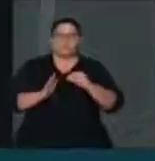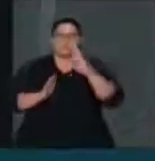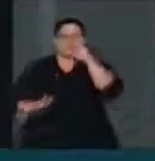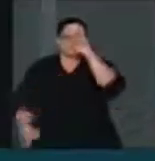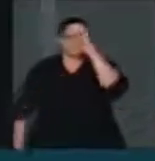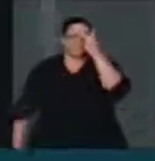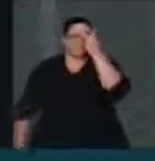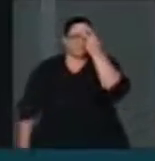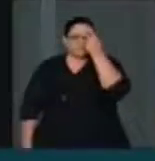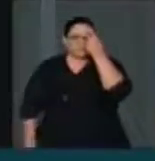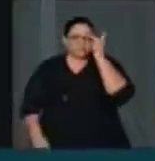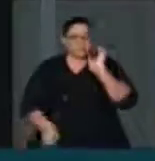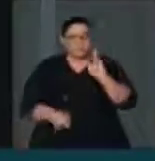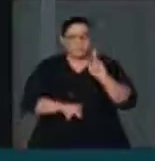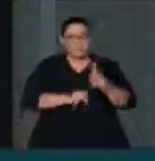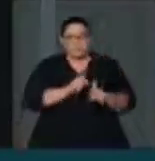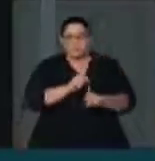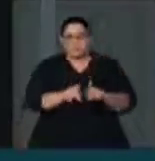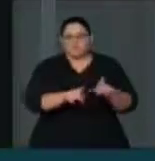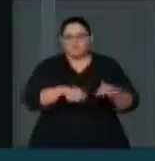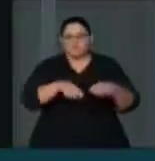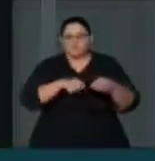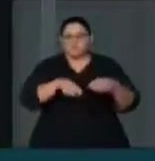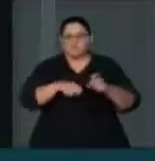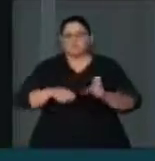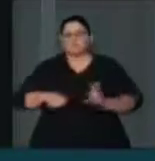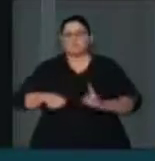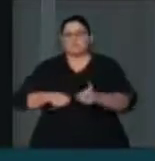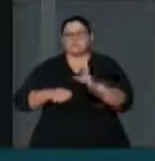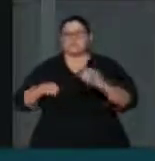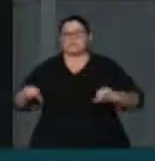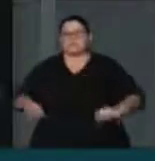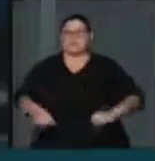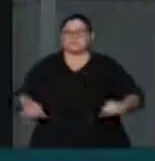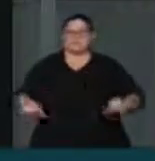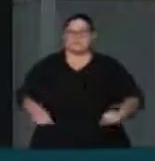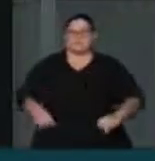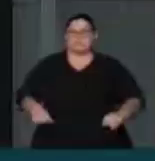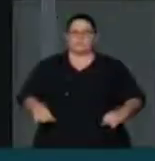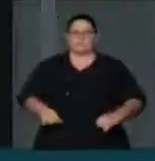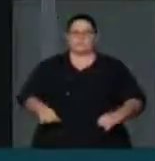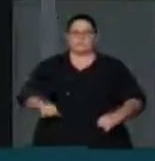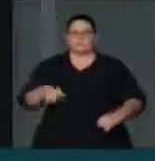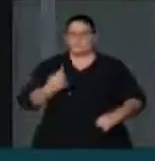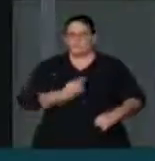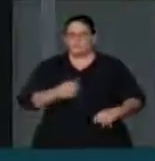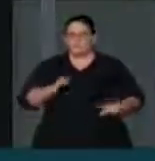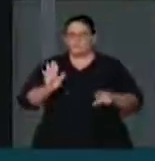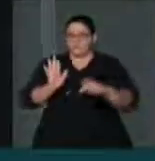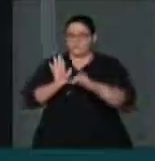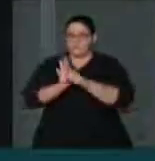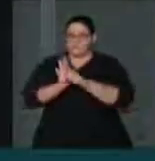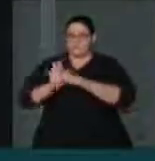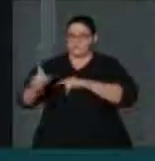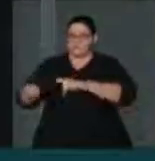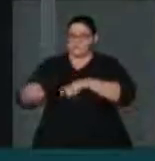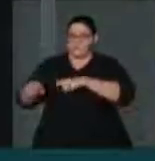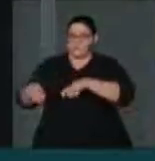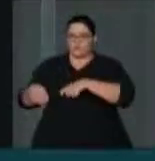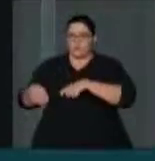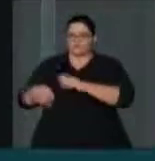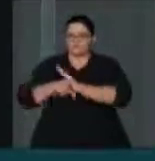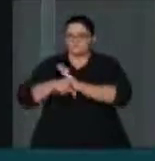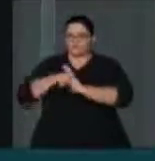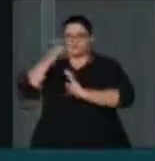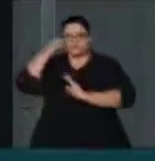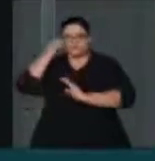ficaram à margem do processo de desenvolvimento. Nós da roça, nós do campo, nós sempre ficamos, por